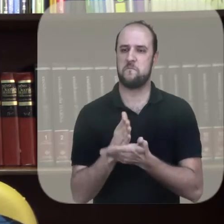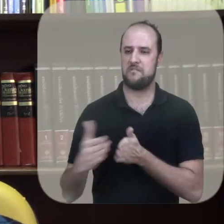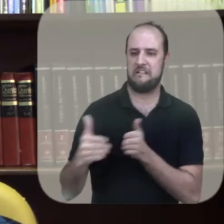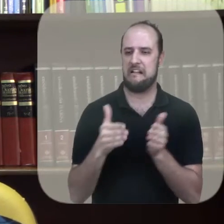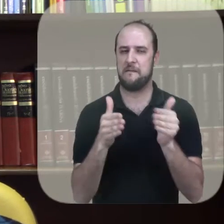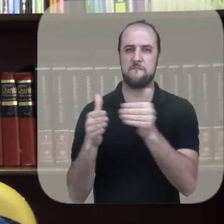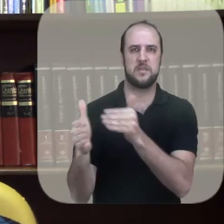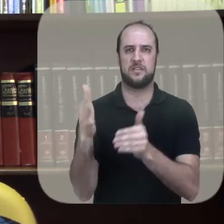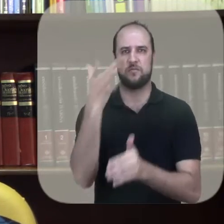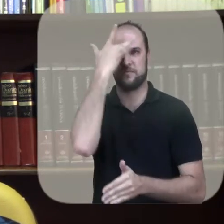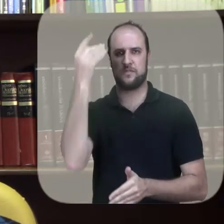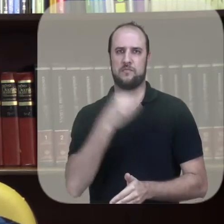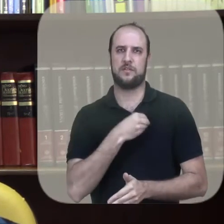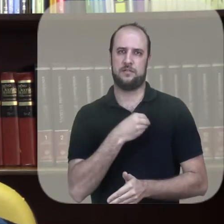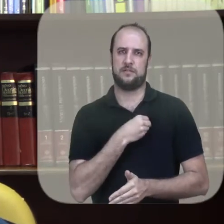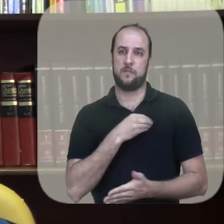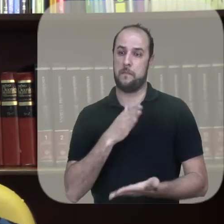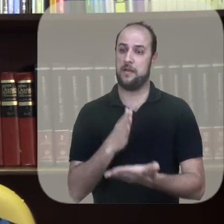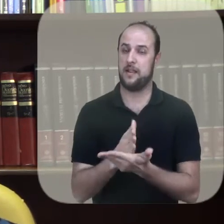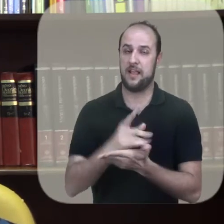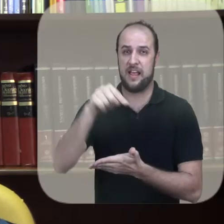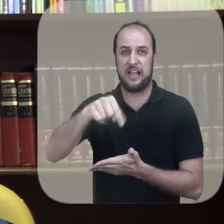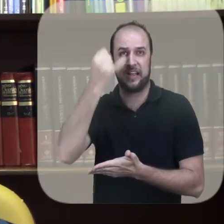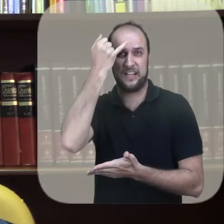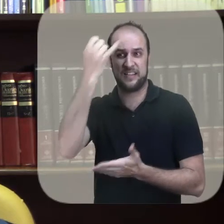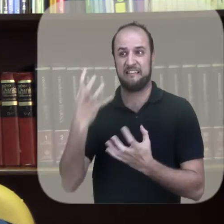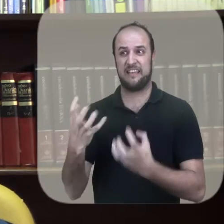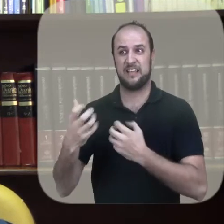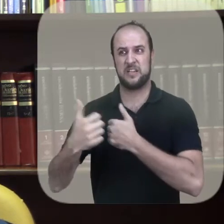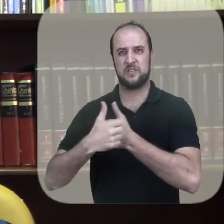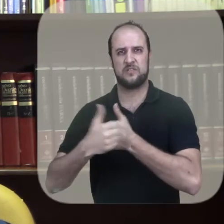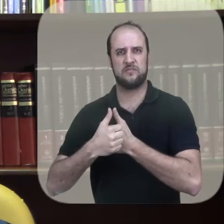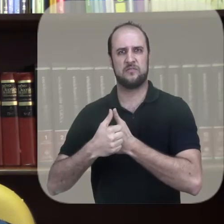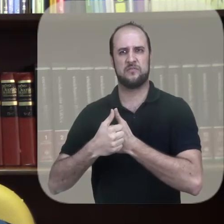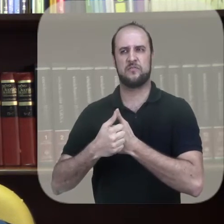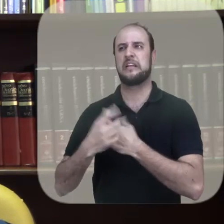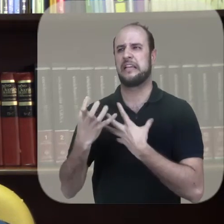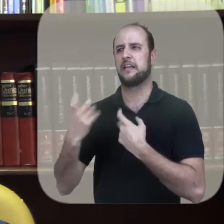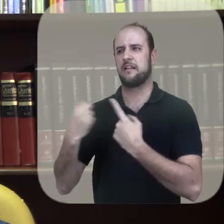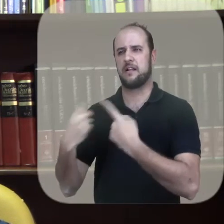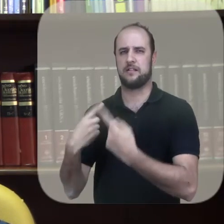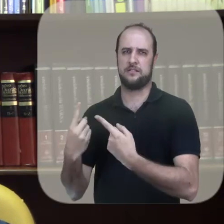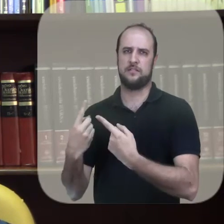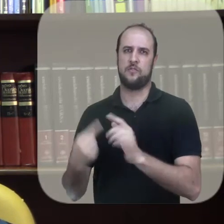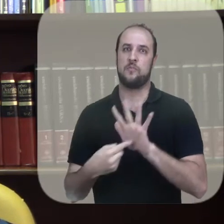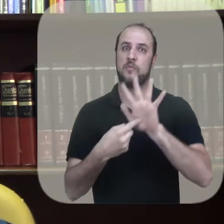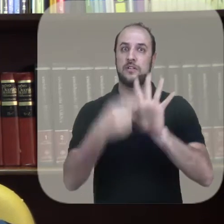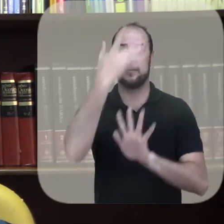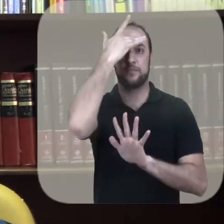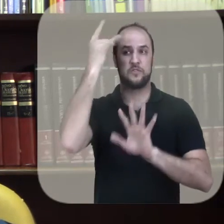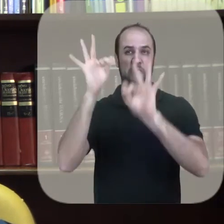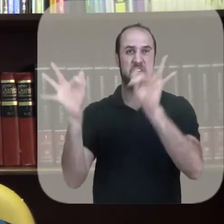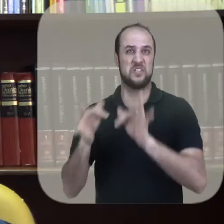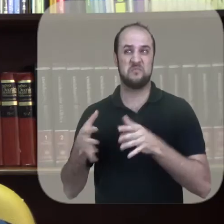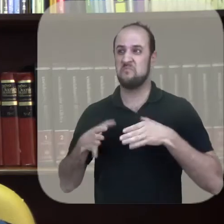detém no caminho dos pecadores. Deter-se aqui dá a ideia de buscar proximidade, esforço, buscar contato. Indica que